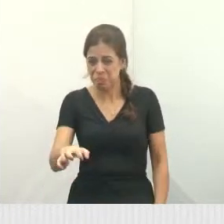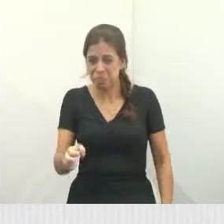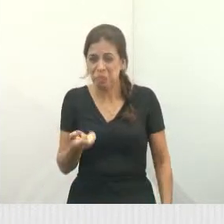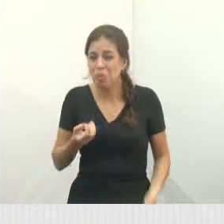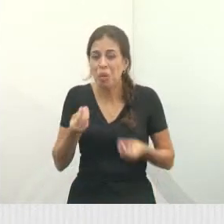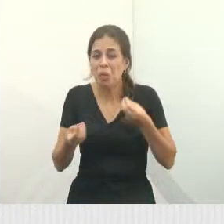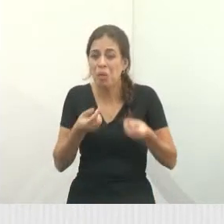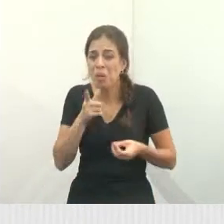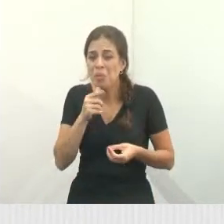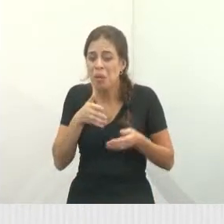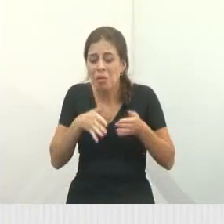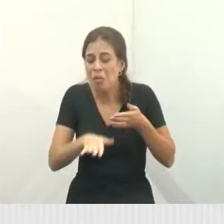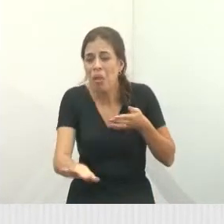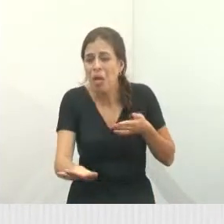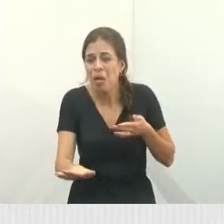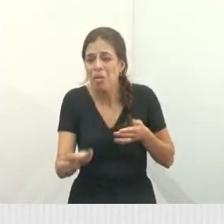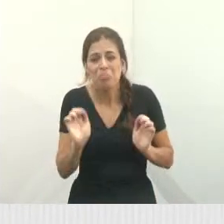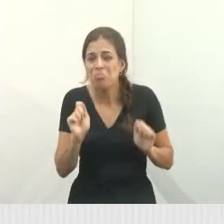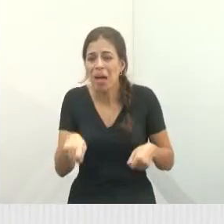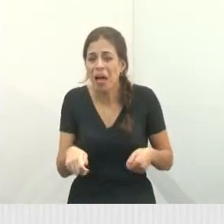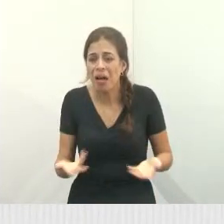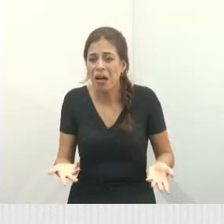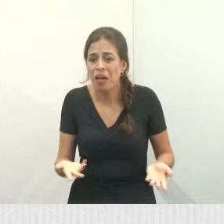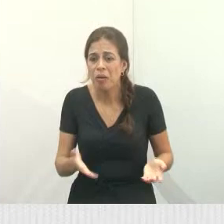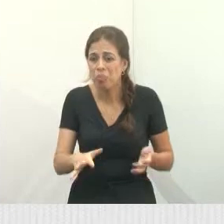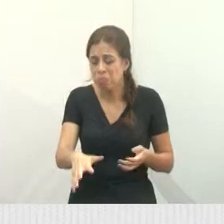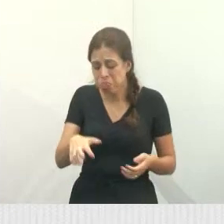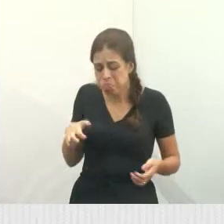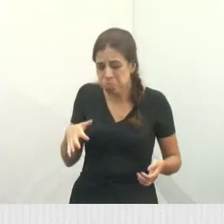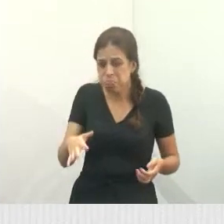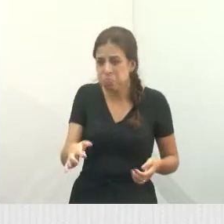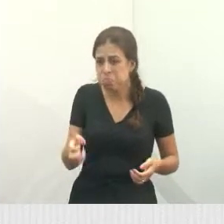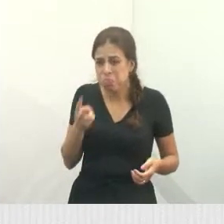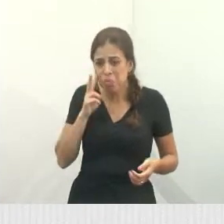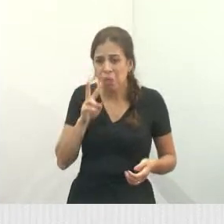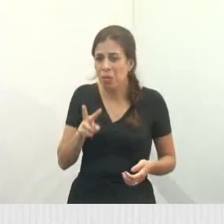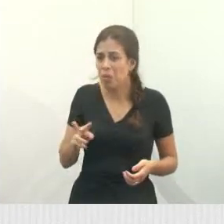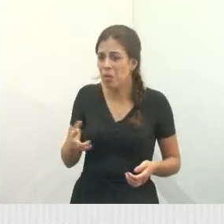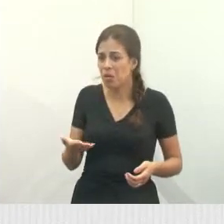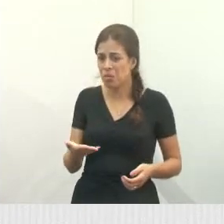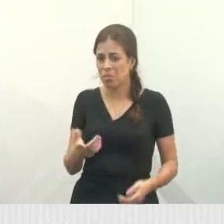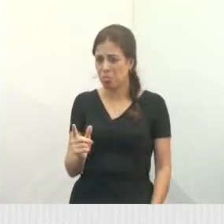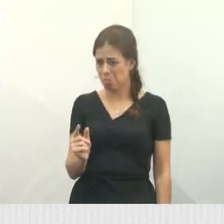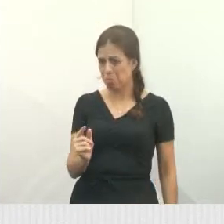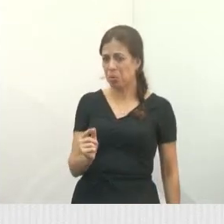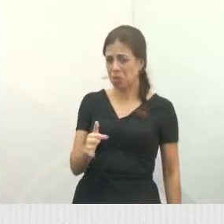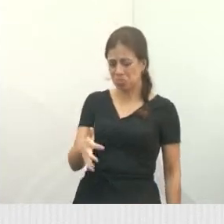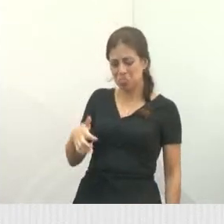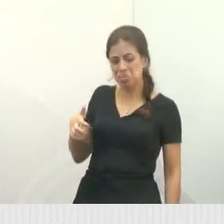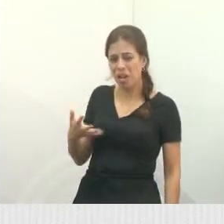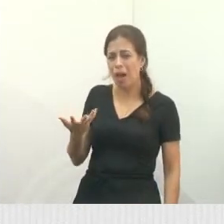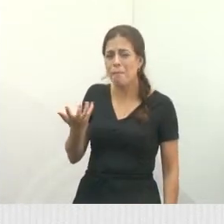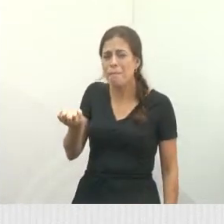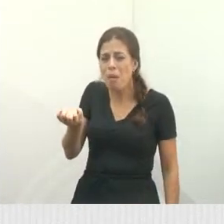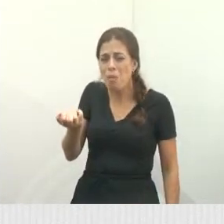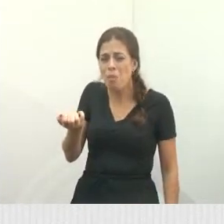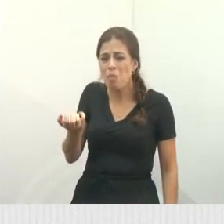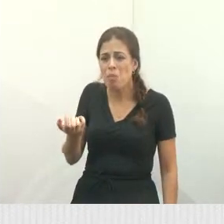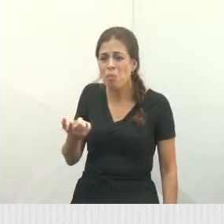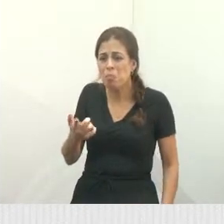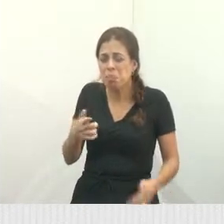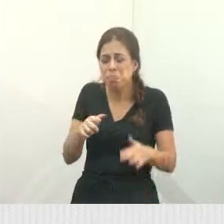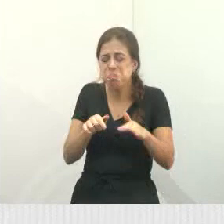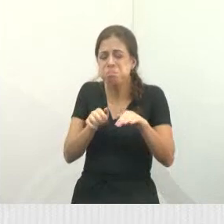vai correr ali. Valmir, como é que a água vai correr ali. Pastor. Isso é só um pouquinho do que eu retirei. Isso está